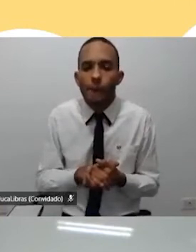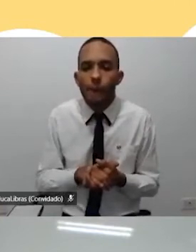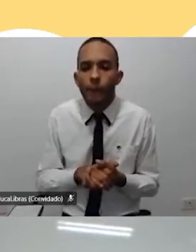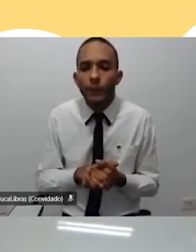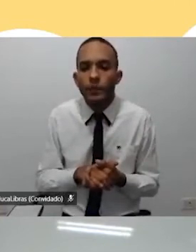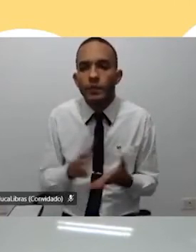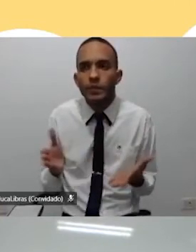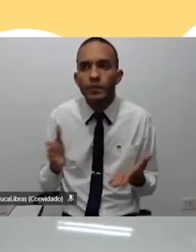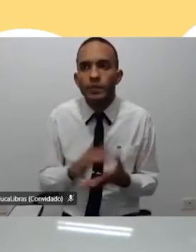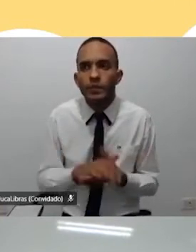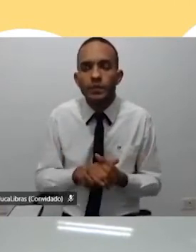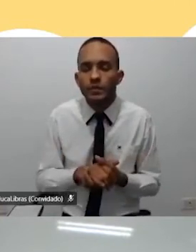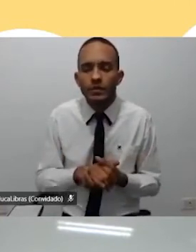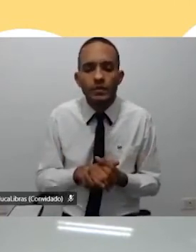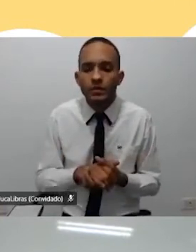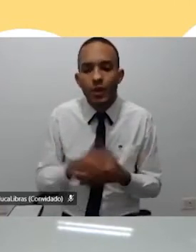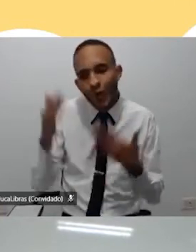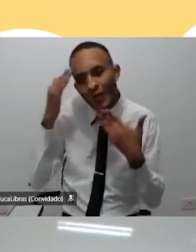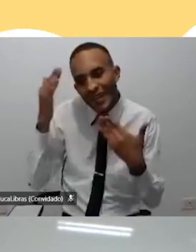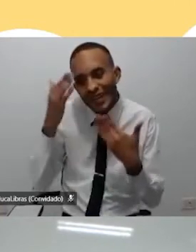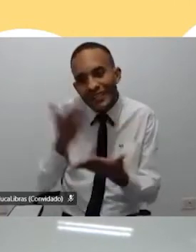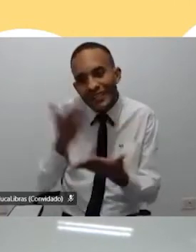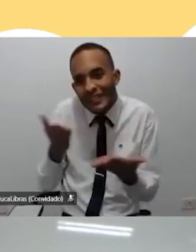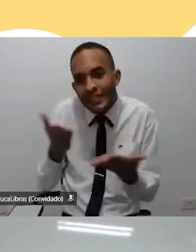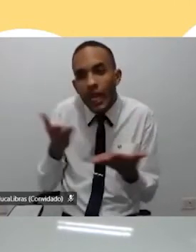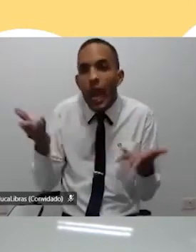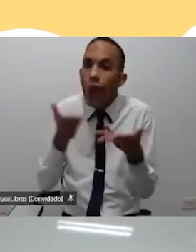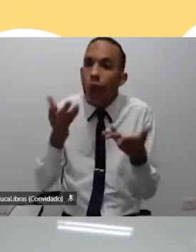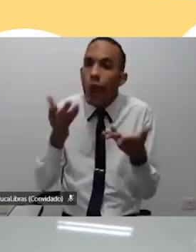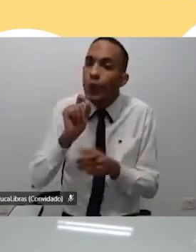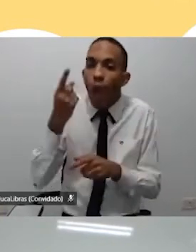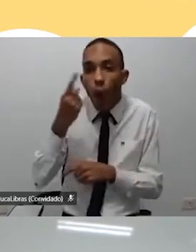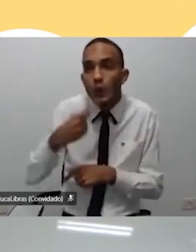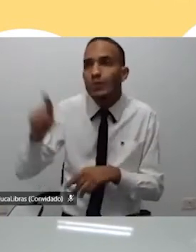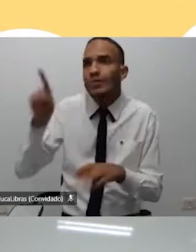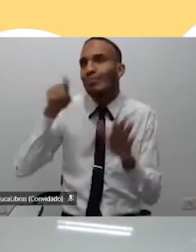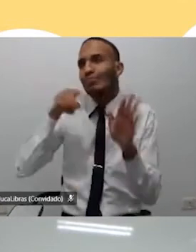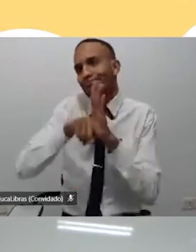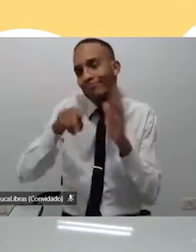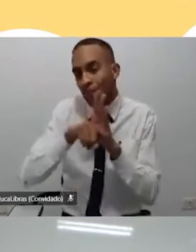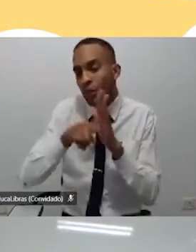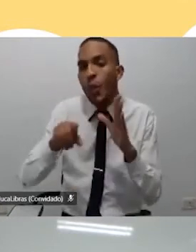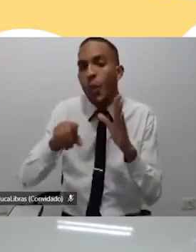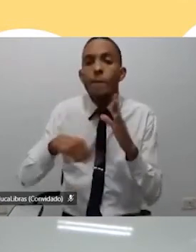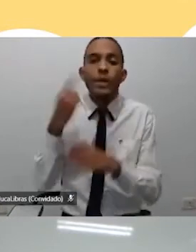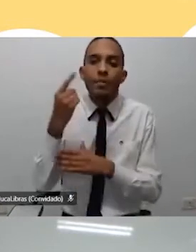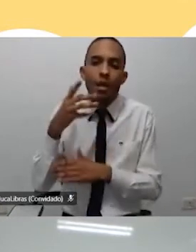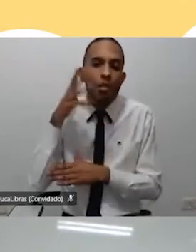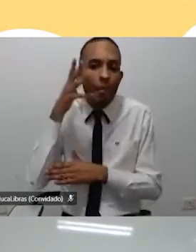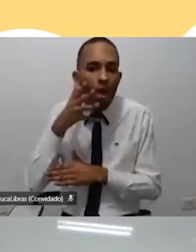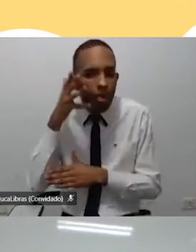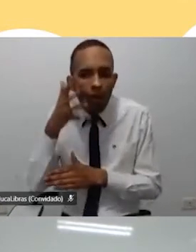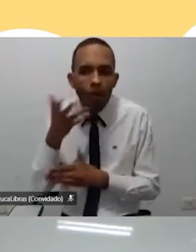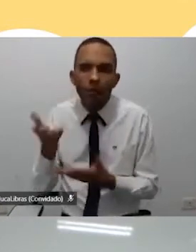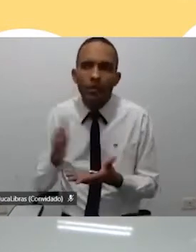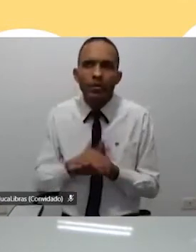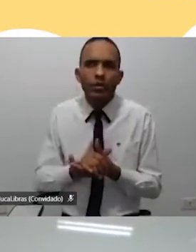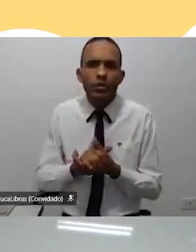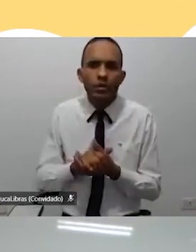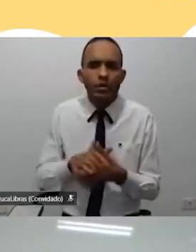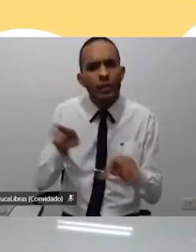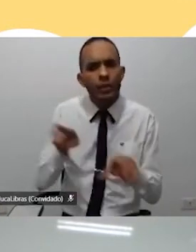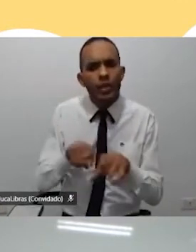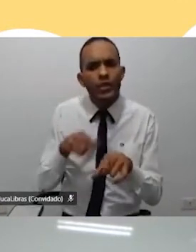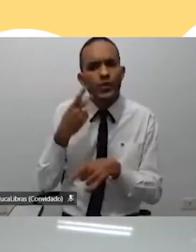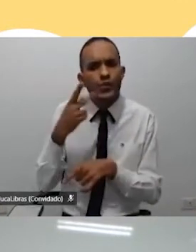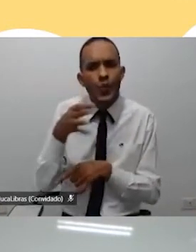Perfeito. Pessoal, muito obrigada. gente vai fazer agora a última pergunta desse primeiro painel e vou pedir para vocês compartilharem com a gente